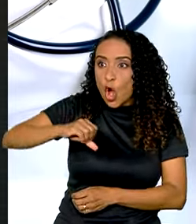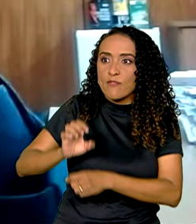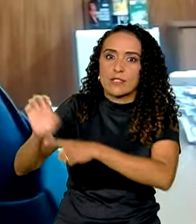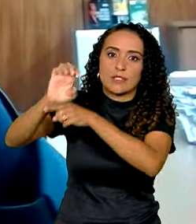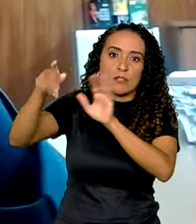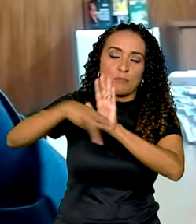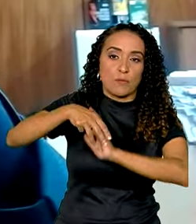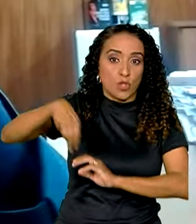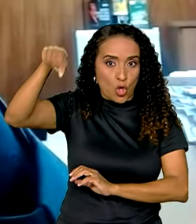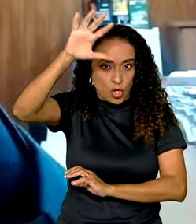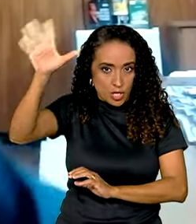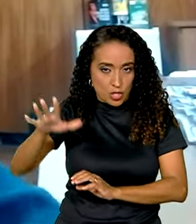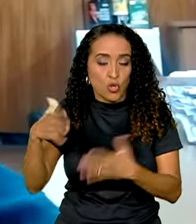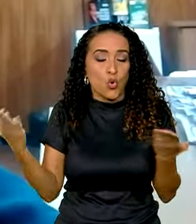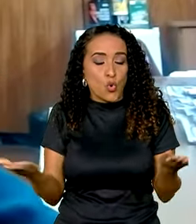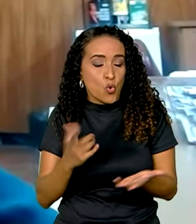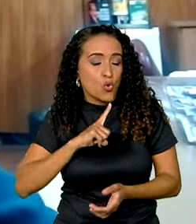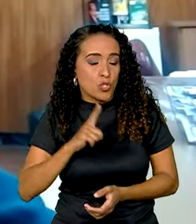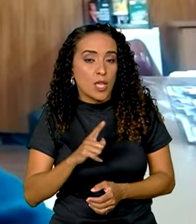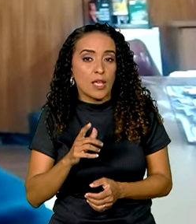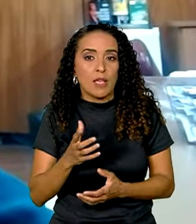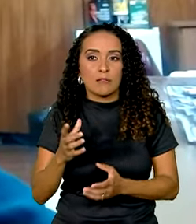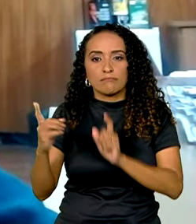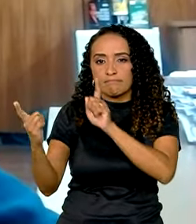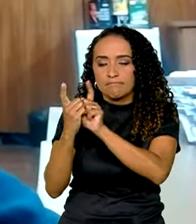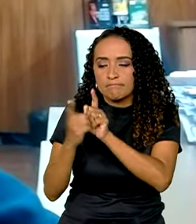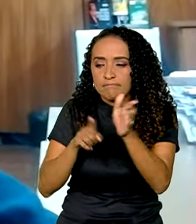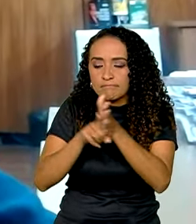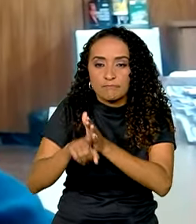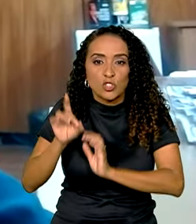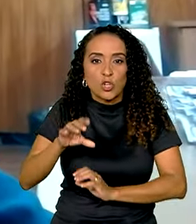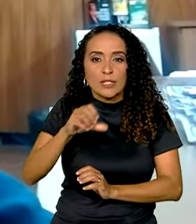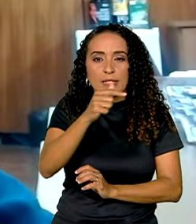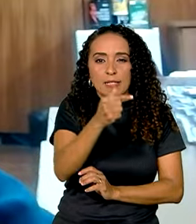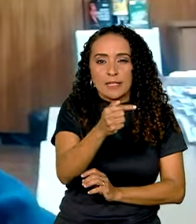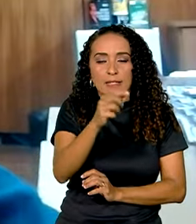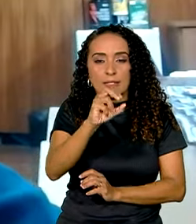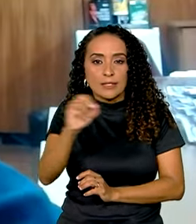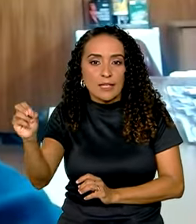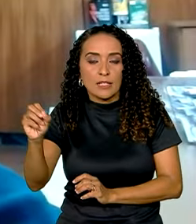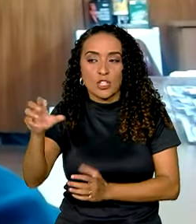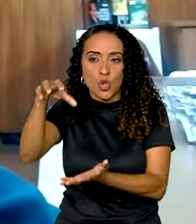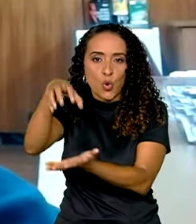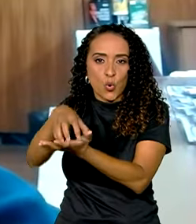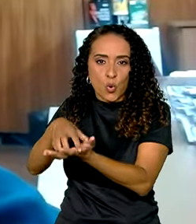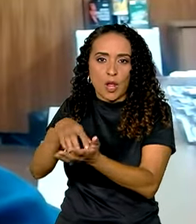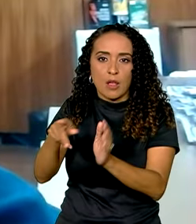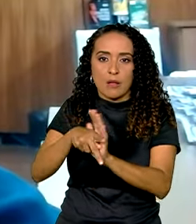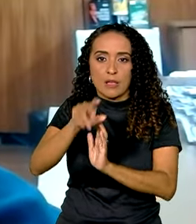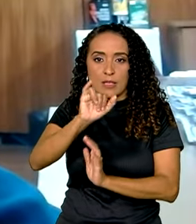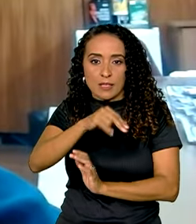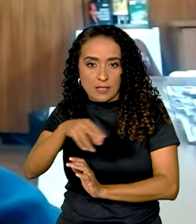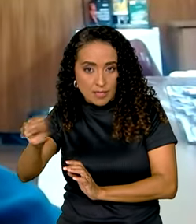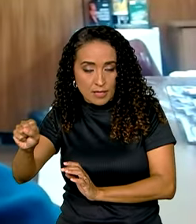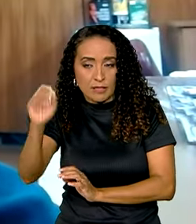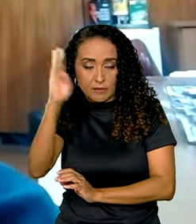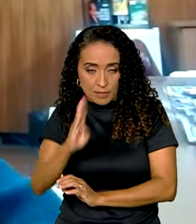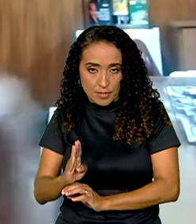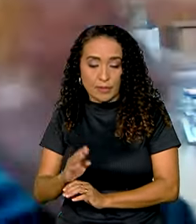Nordeste. Hoje nós temos atendimento pericial em apenas 700 agências do INSS no Brasil,